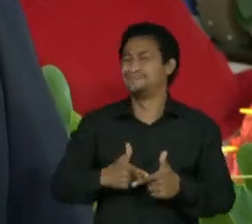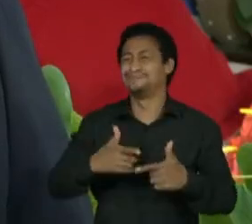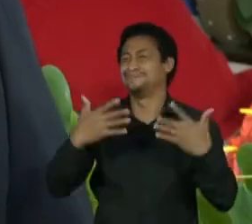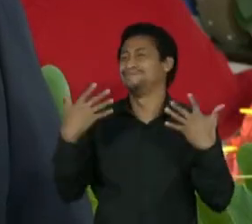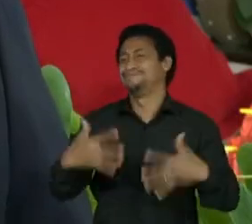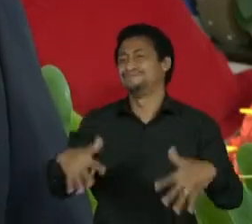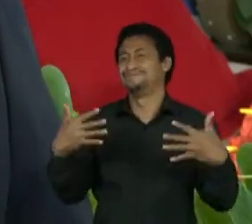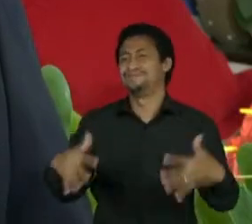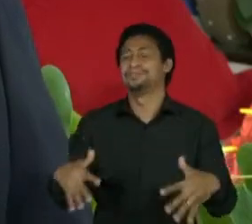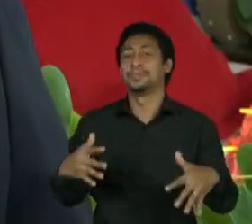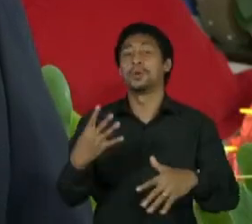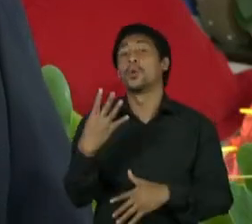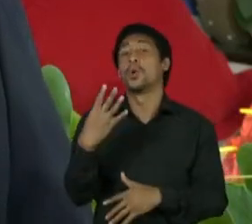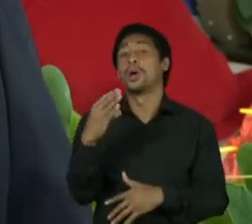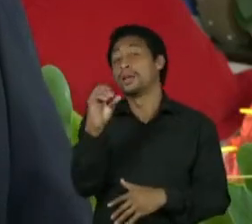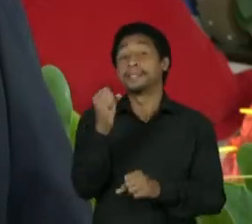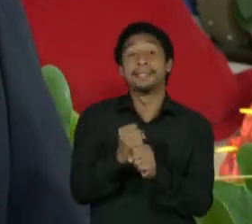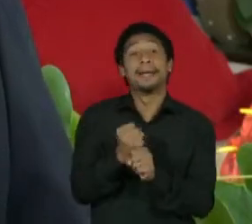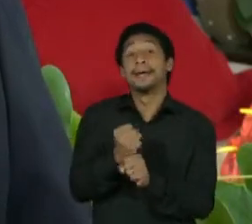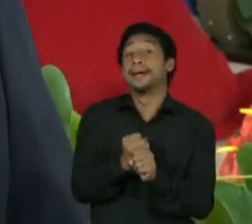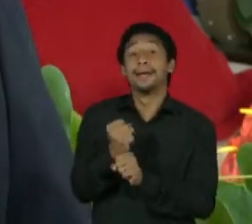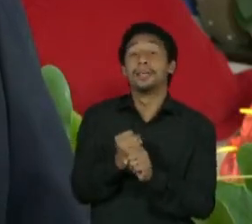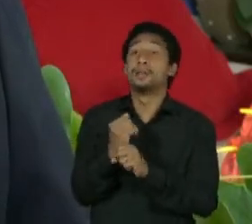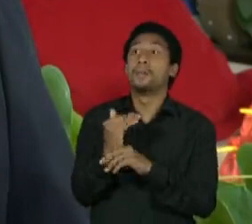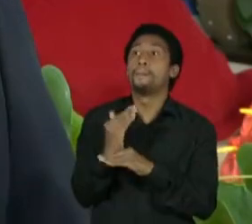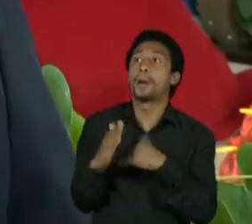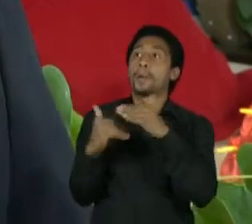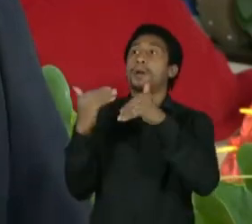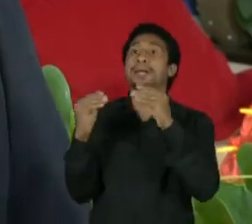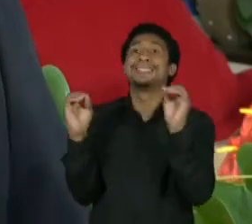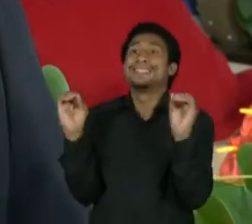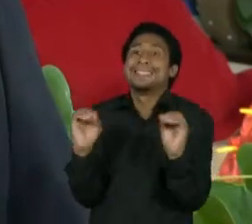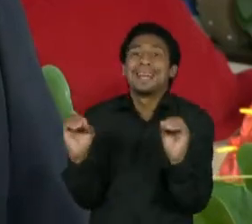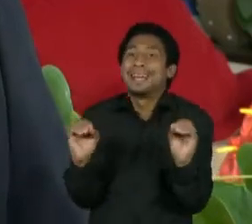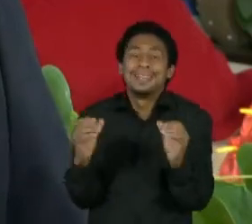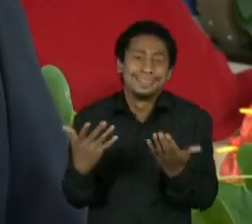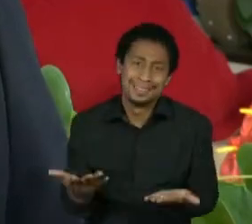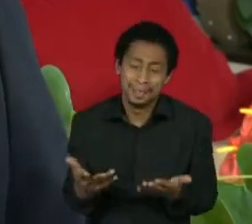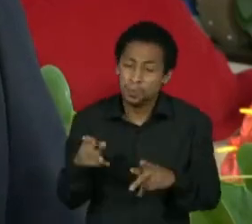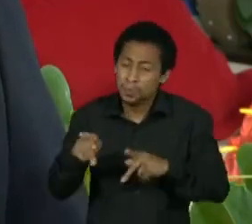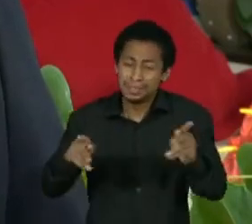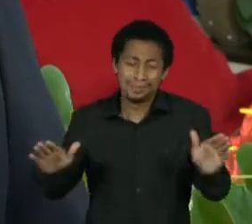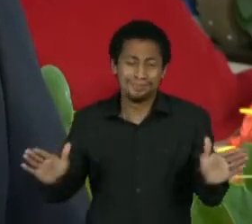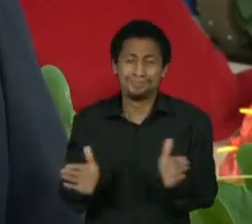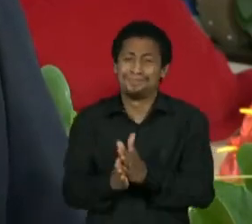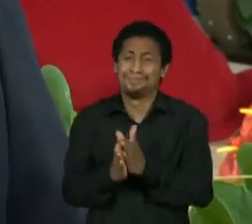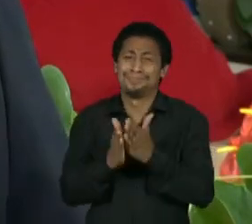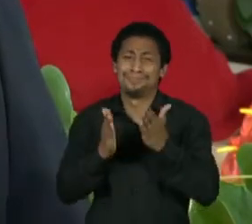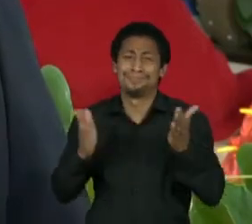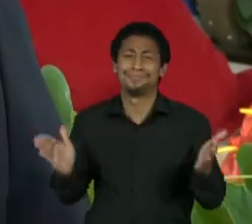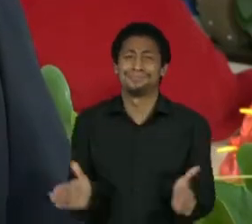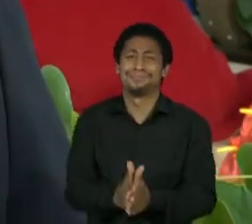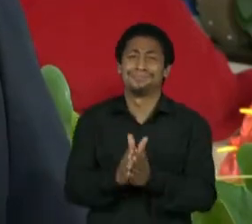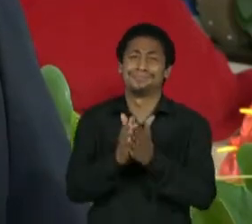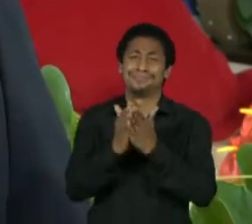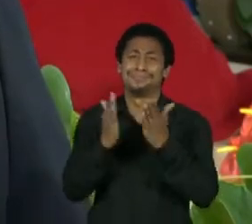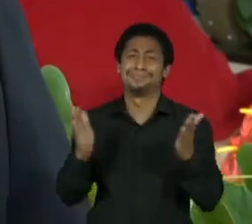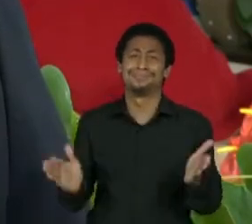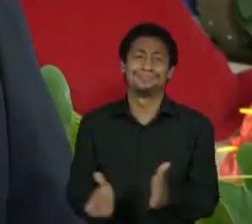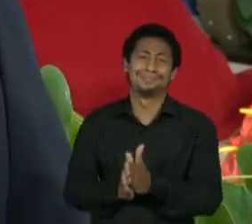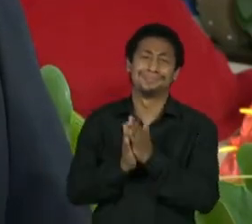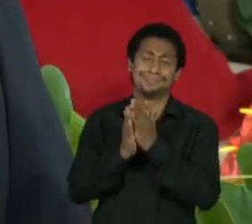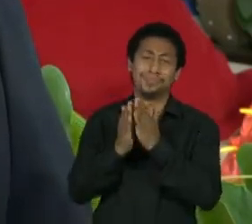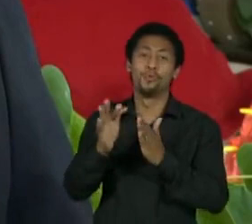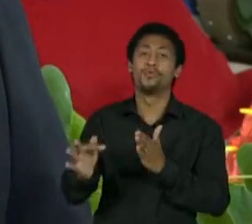anos, cujo Estado se tornou uma fábrica de pobres, os sonhos das gerações futuras